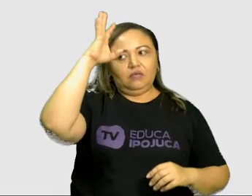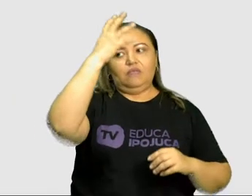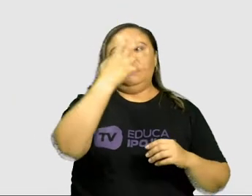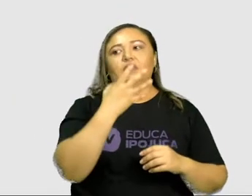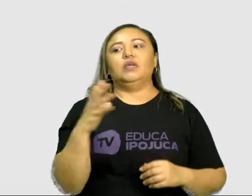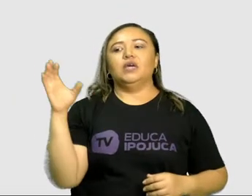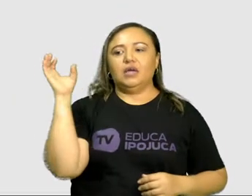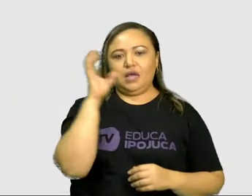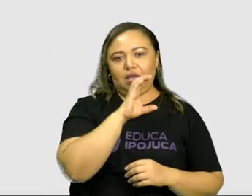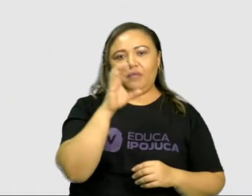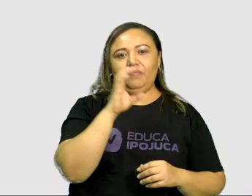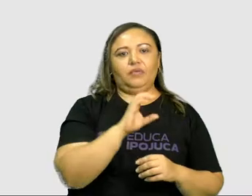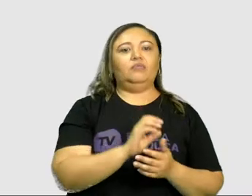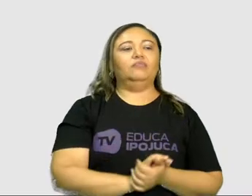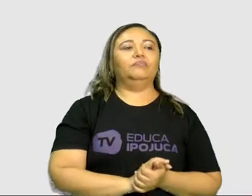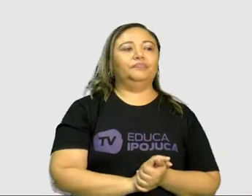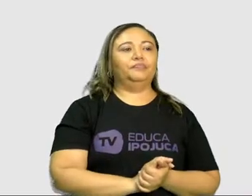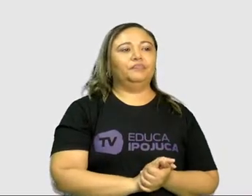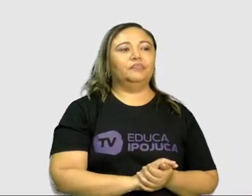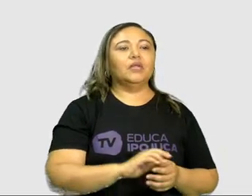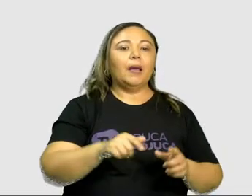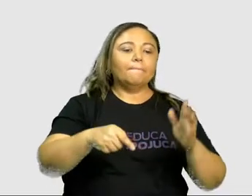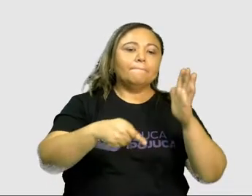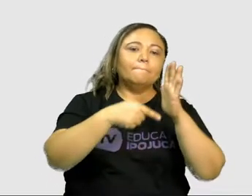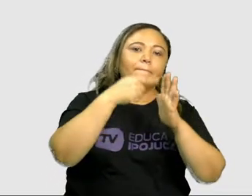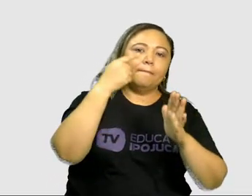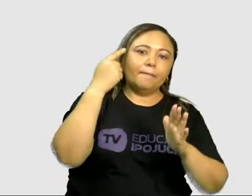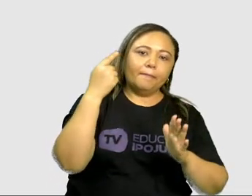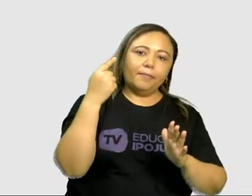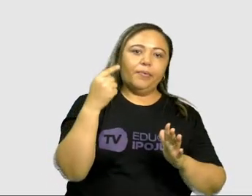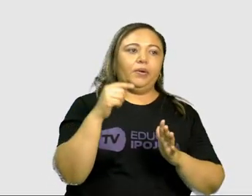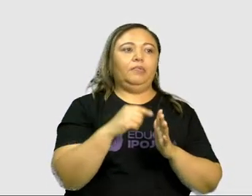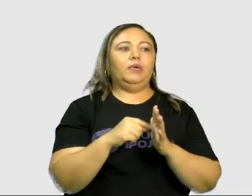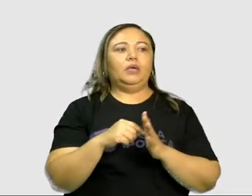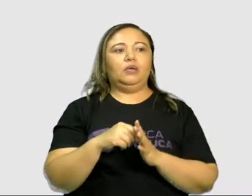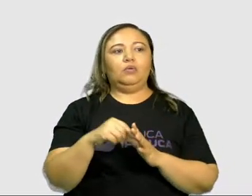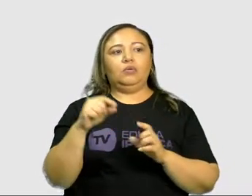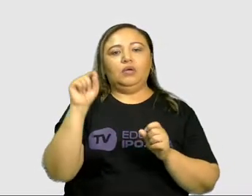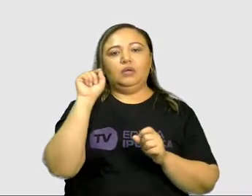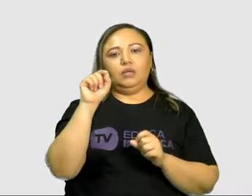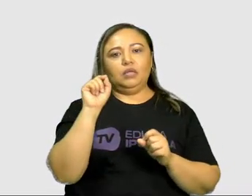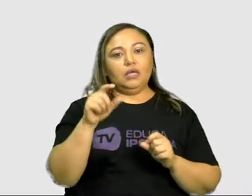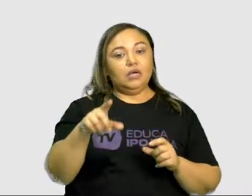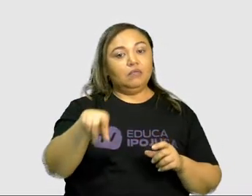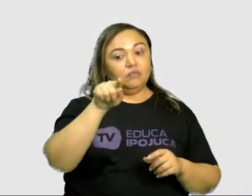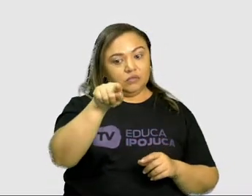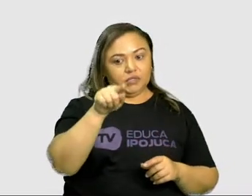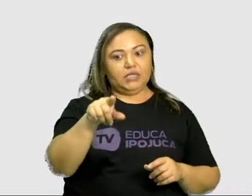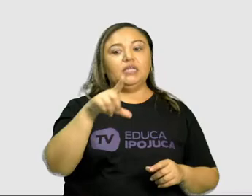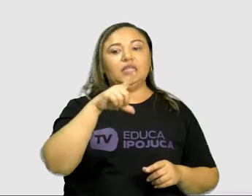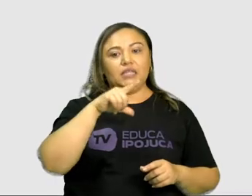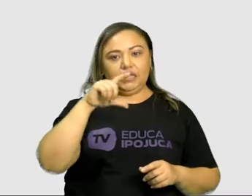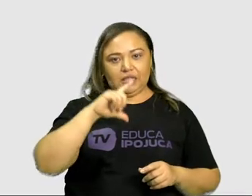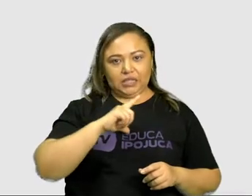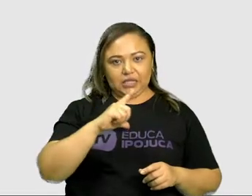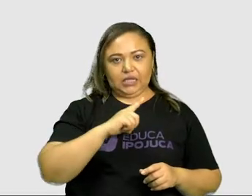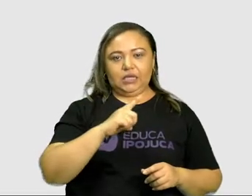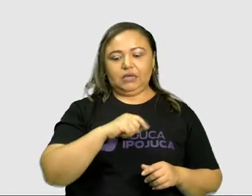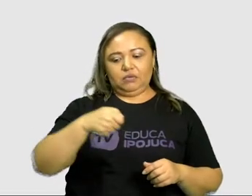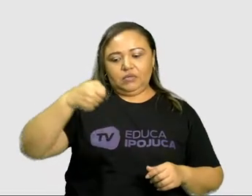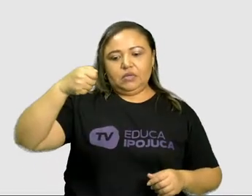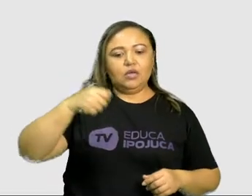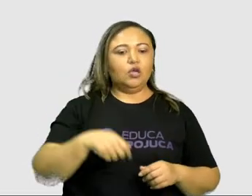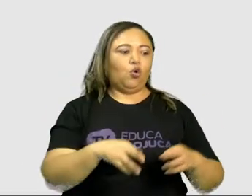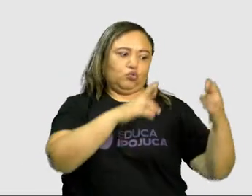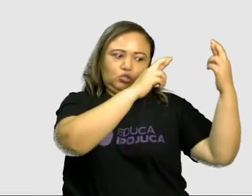Então veja, na primeira, a intenção do modalizador, você tem que, indica obrigação.